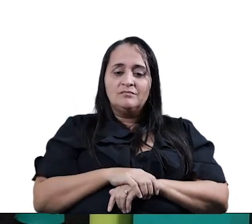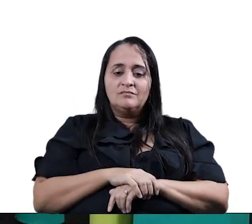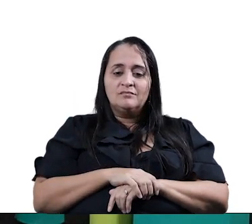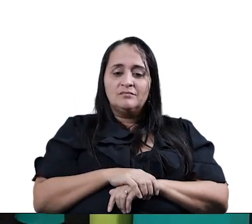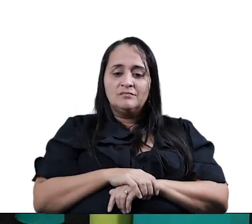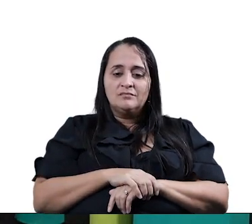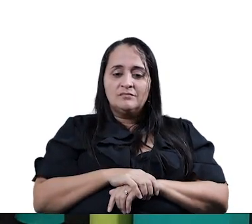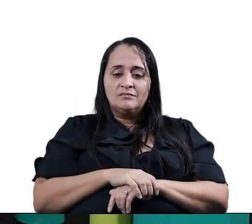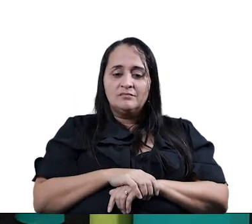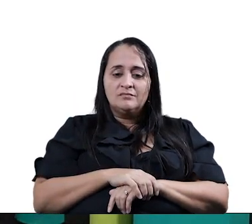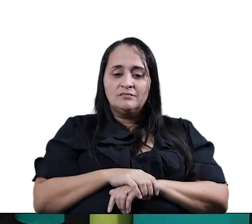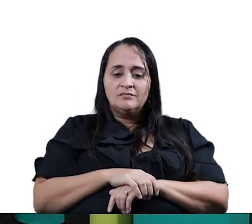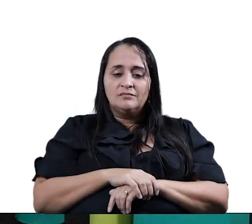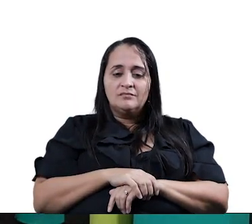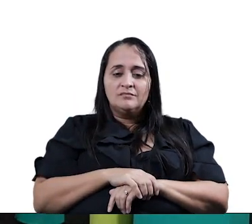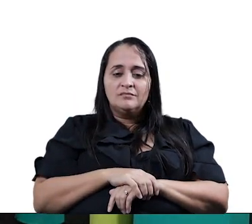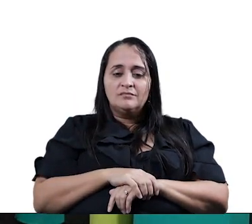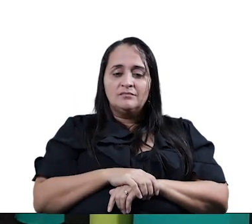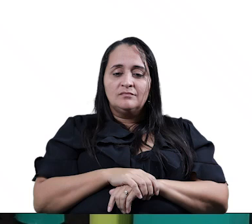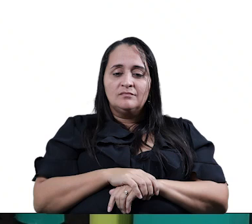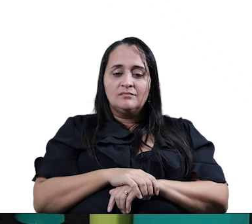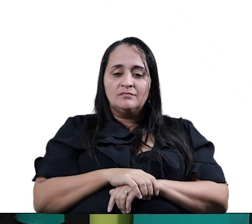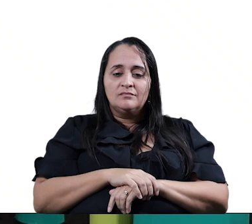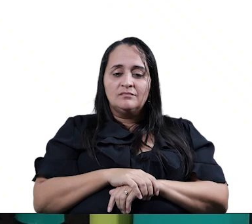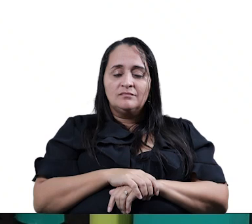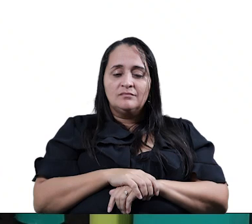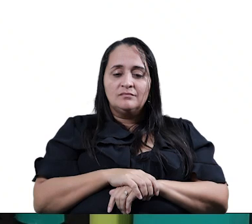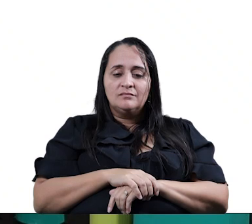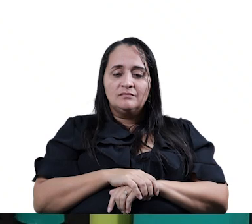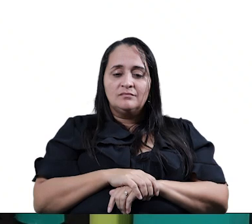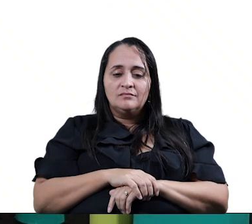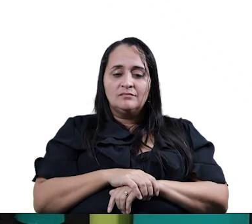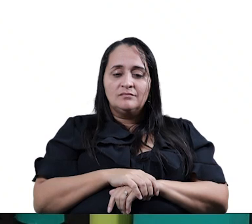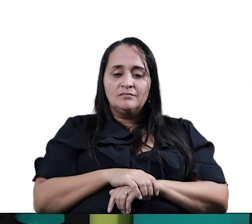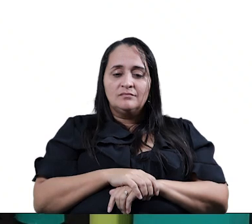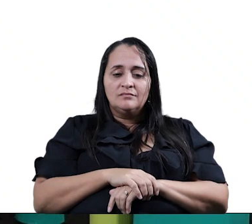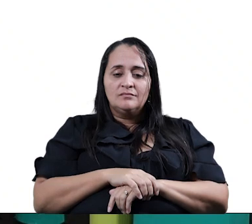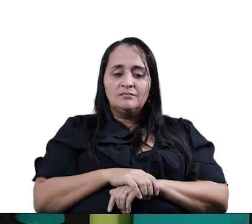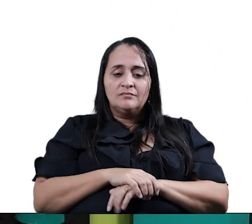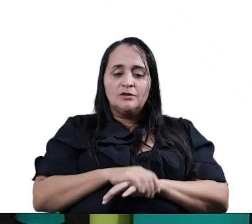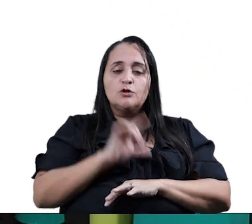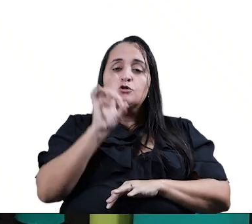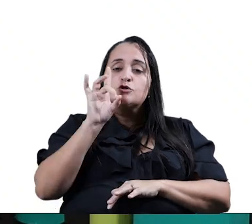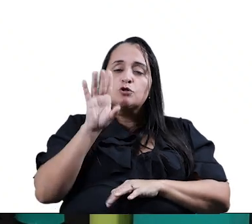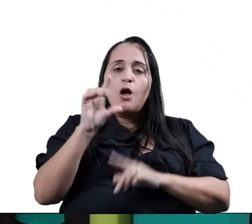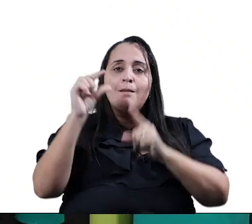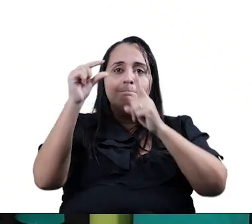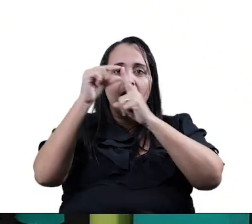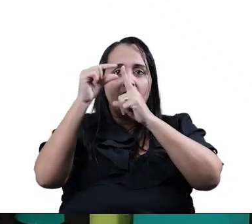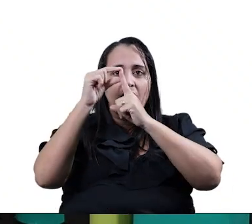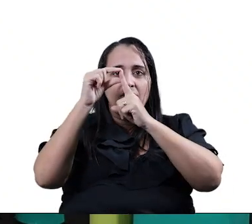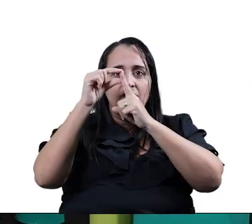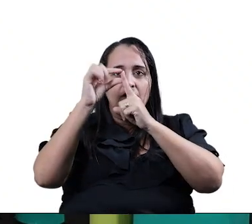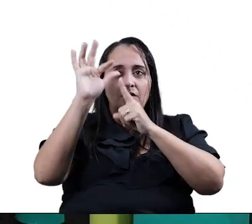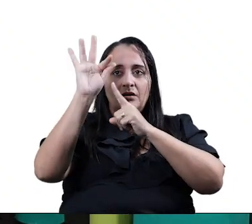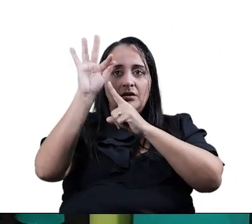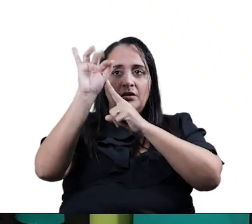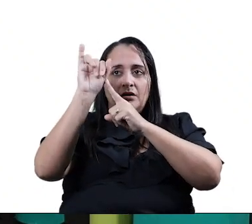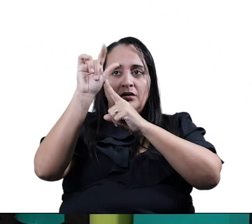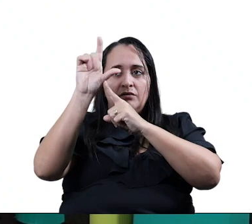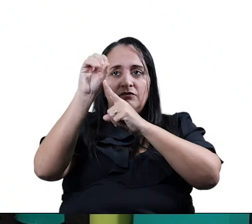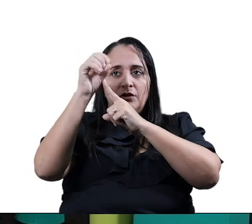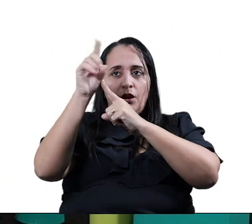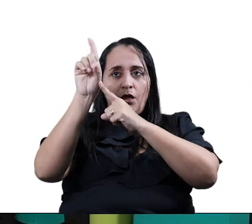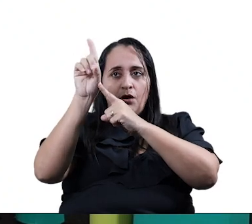a barata Diz que tem A mentira da barata Que não está rimando Está rimando o segundo verso